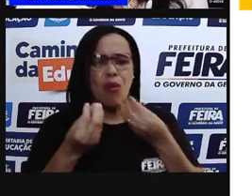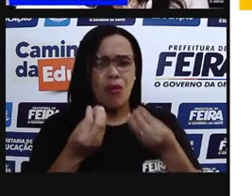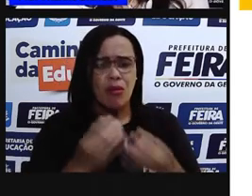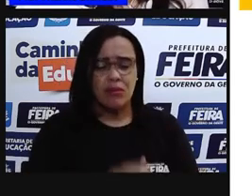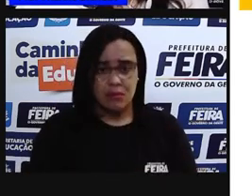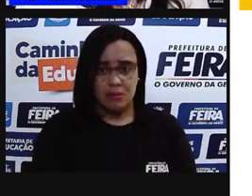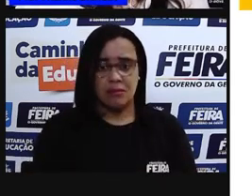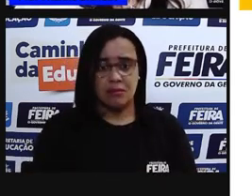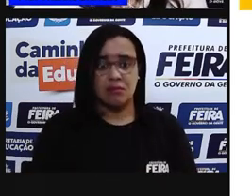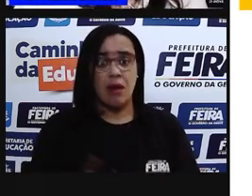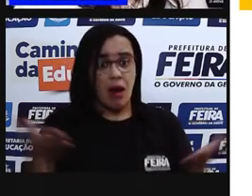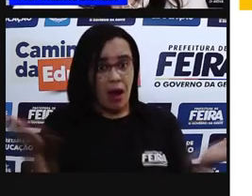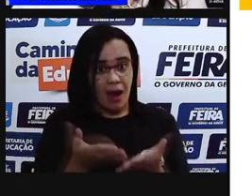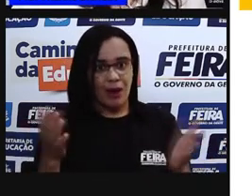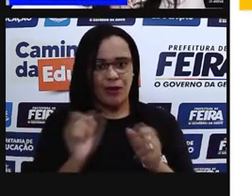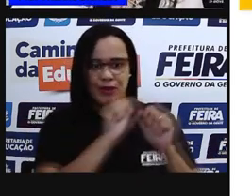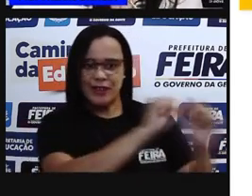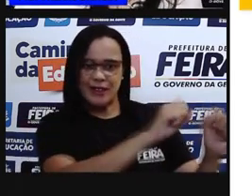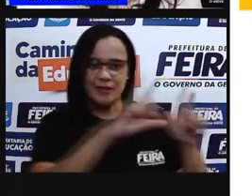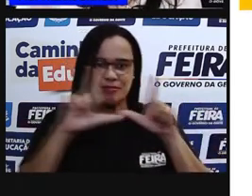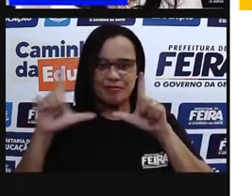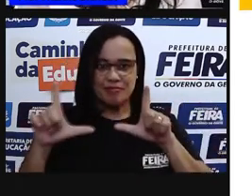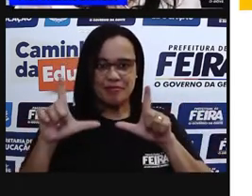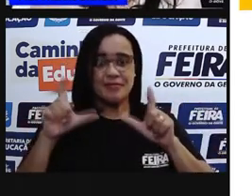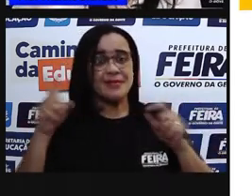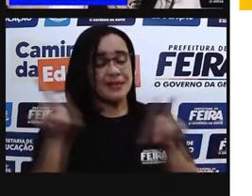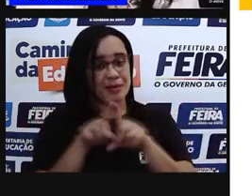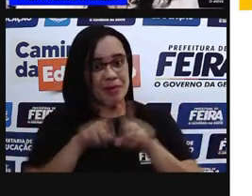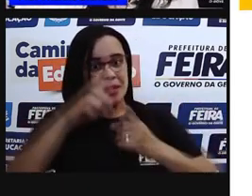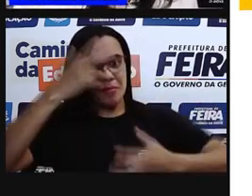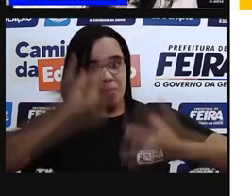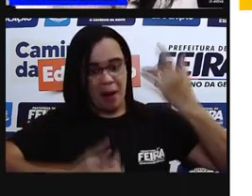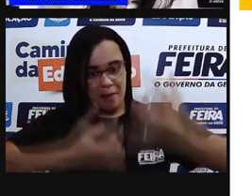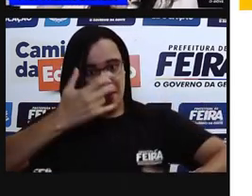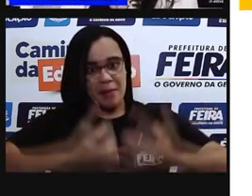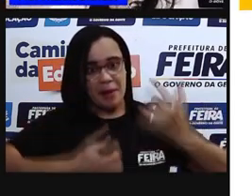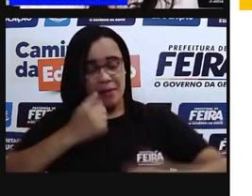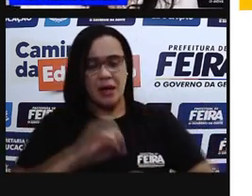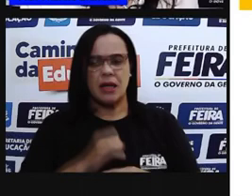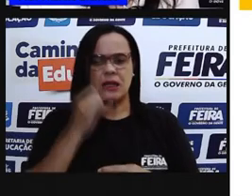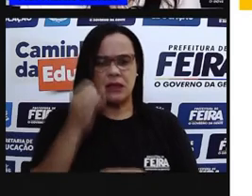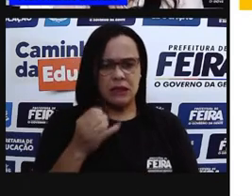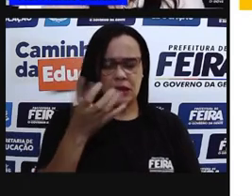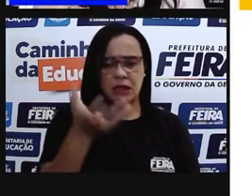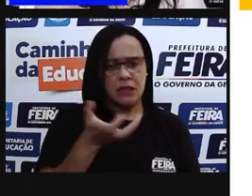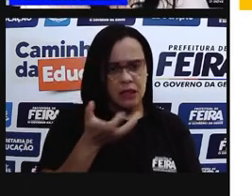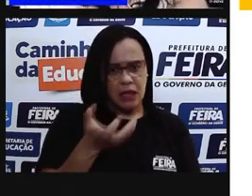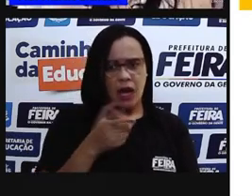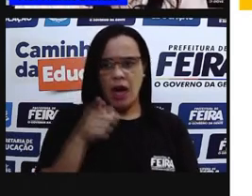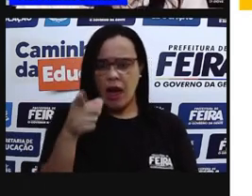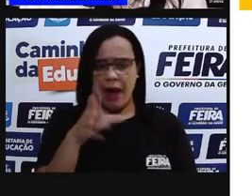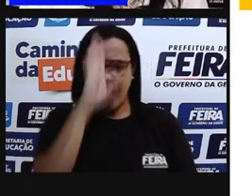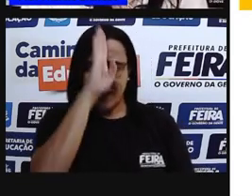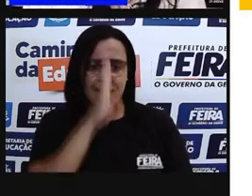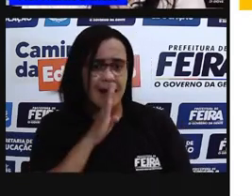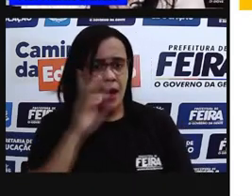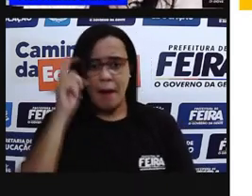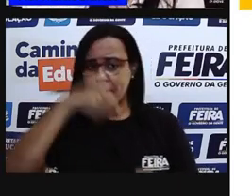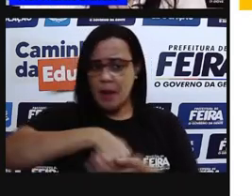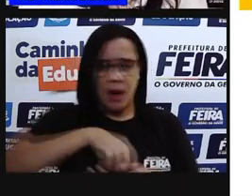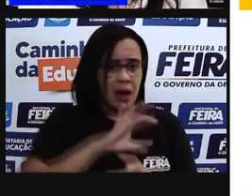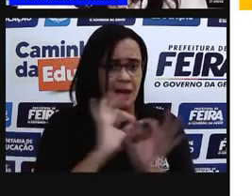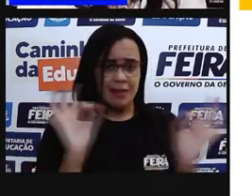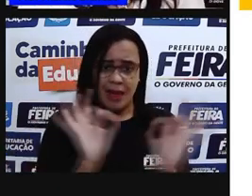compartilhar com vocês, tá? Se vocês quiserem depois, né? É gratuito. Então, se tiverem um computador em